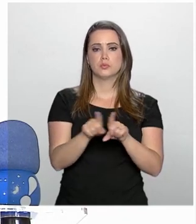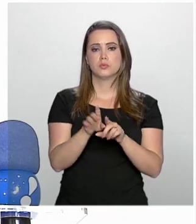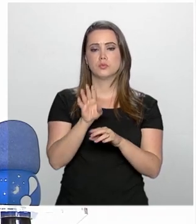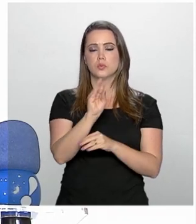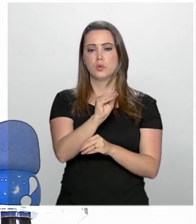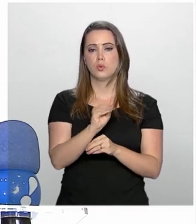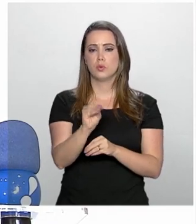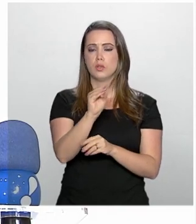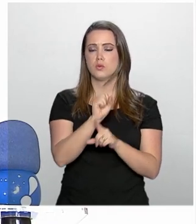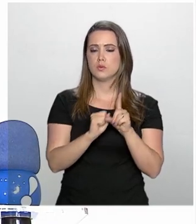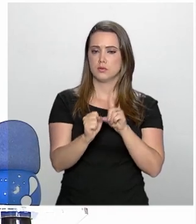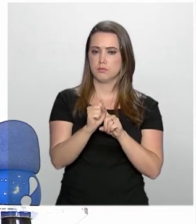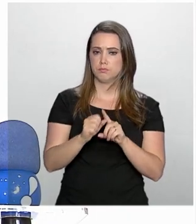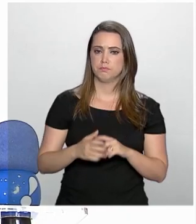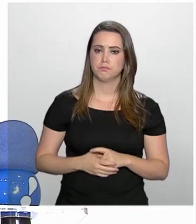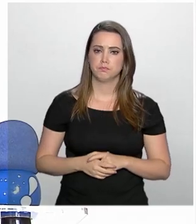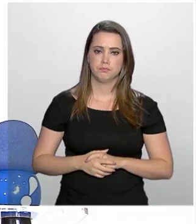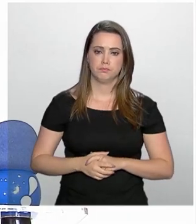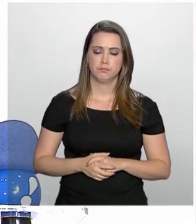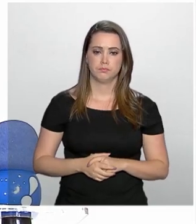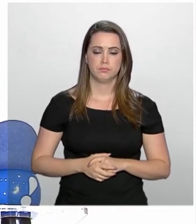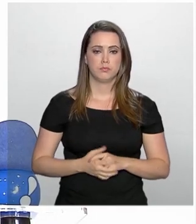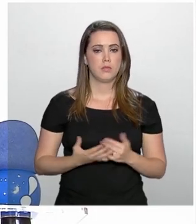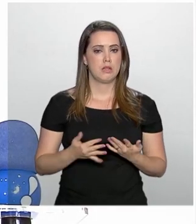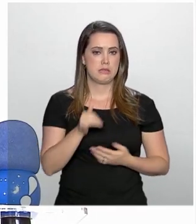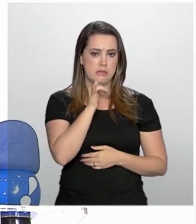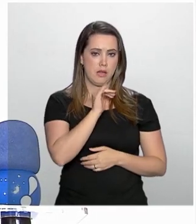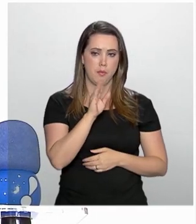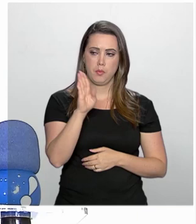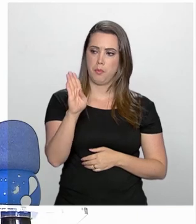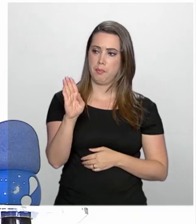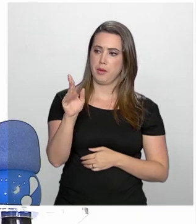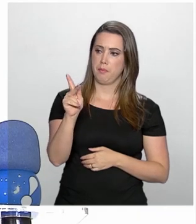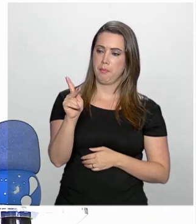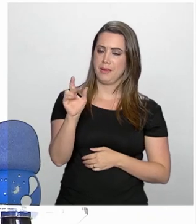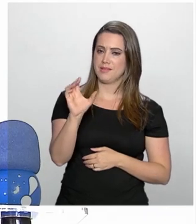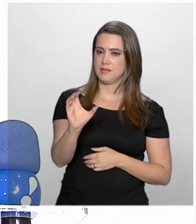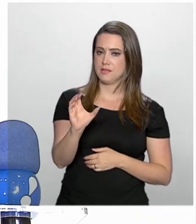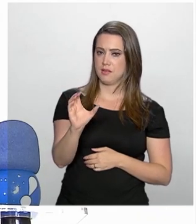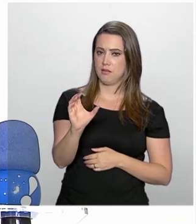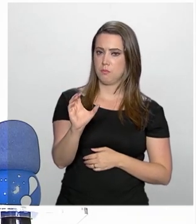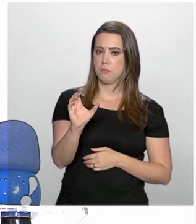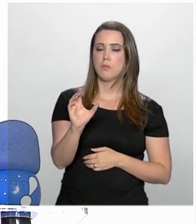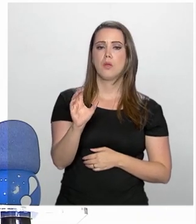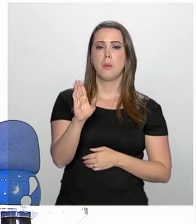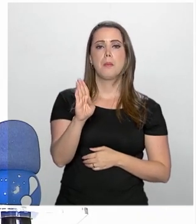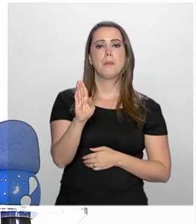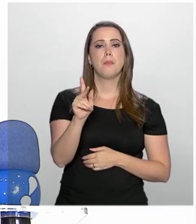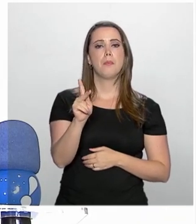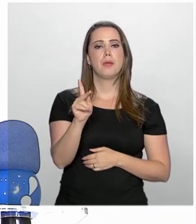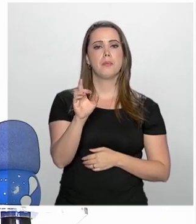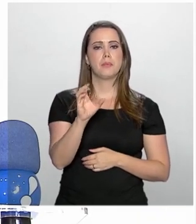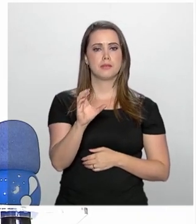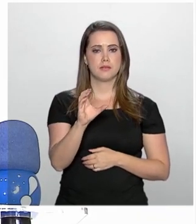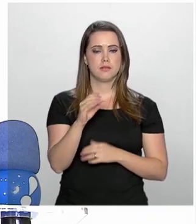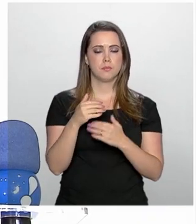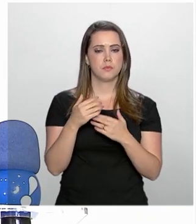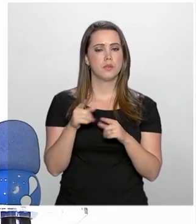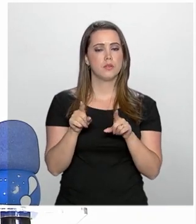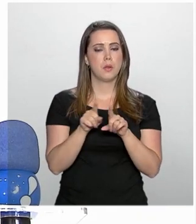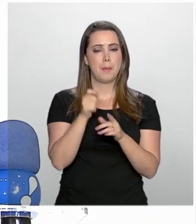assistenciais. Como o BPC, que é o Benefício de Prestação Continuada